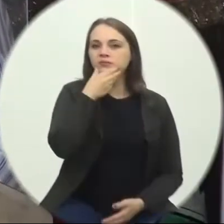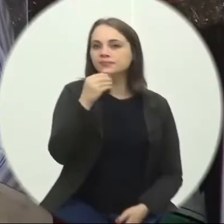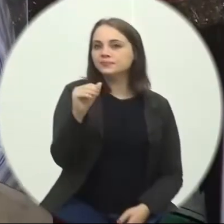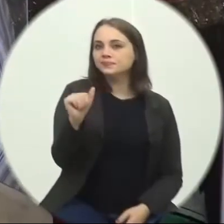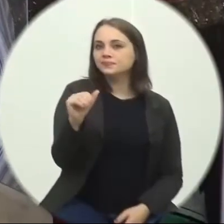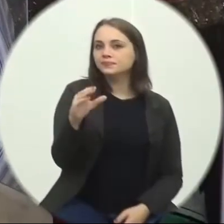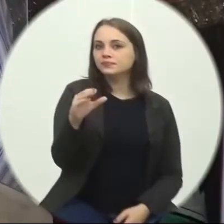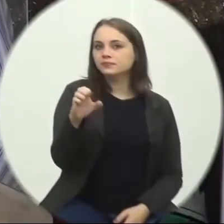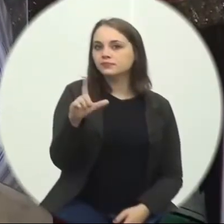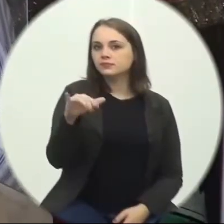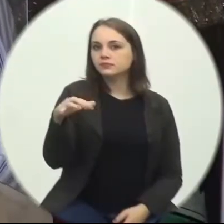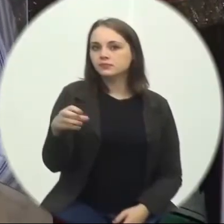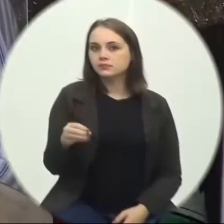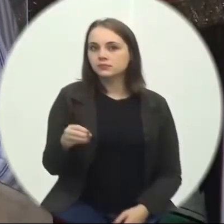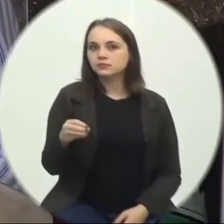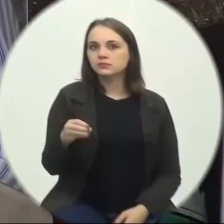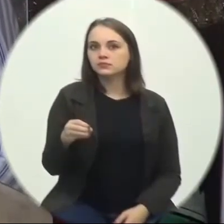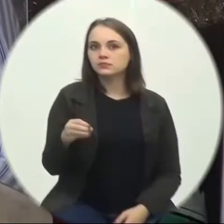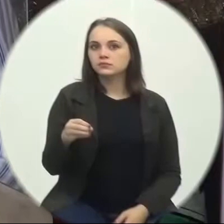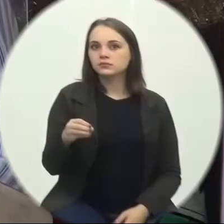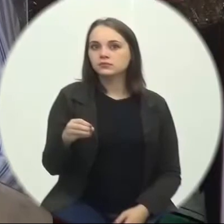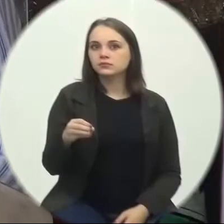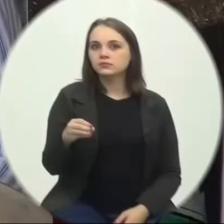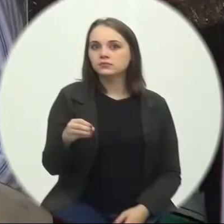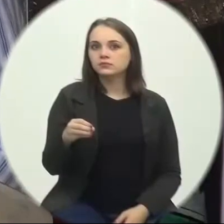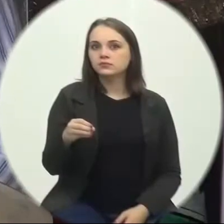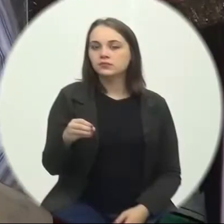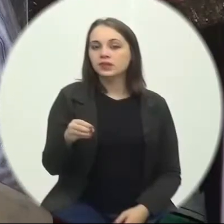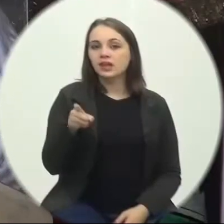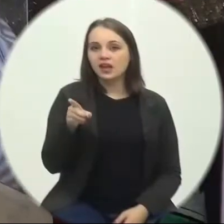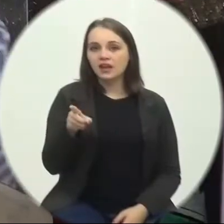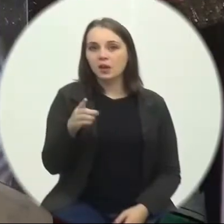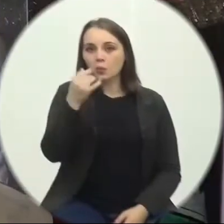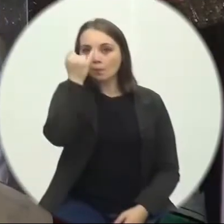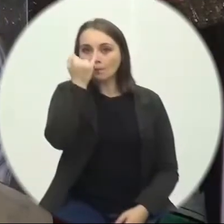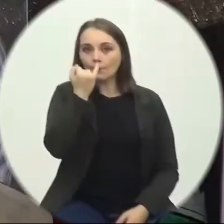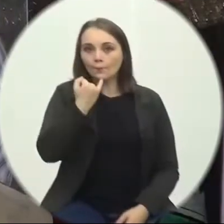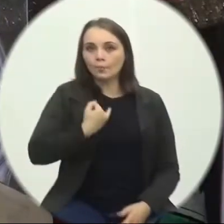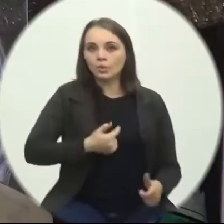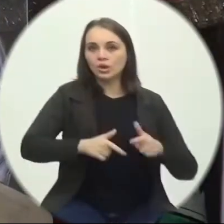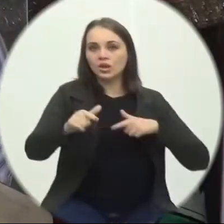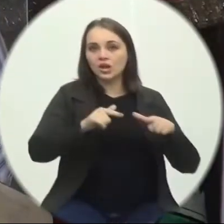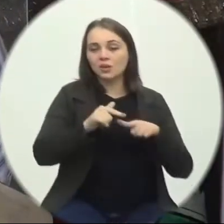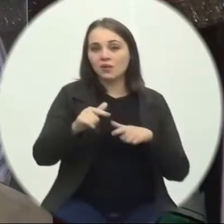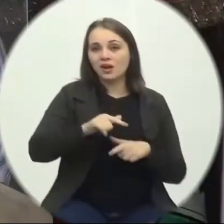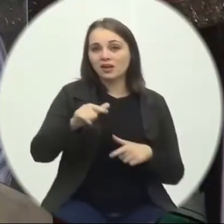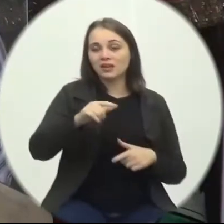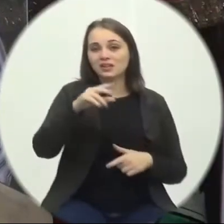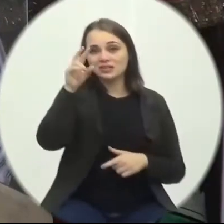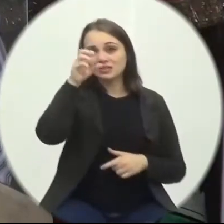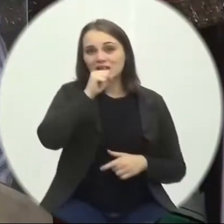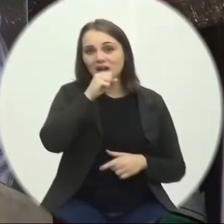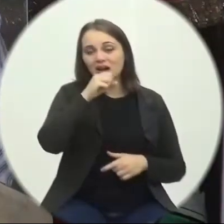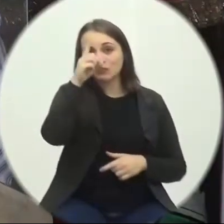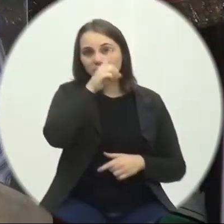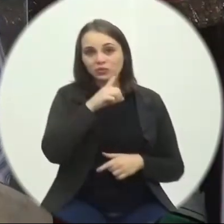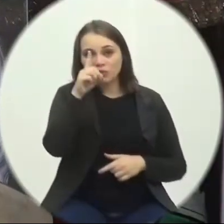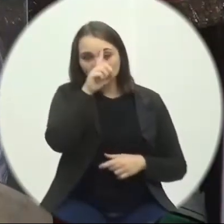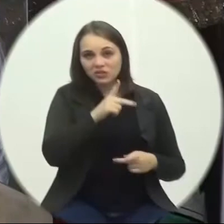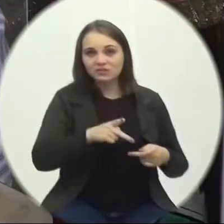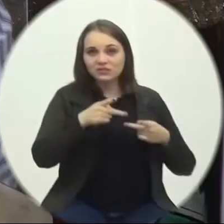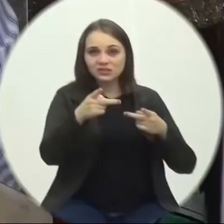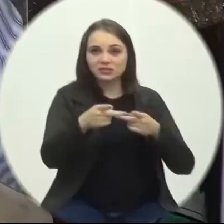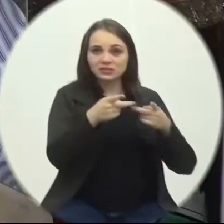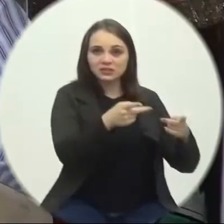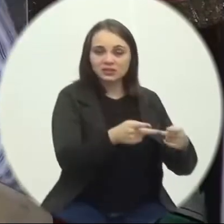Grande Cada dia Mais perdendo Seus quilinhos É ali É sábado É domingo A gente veja ele Sábado e domingo Visitando Os trabalhos Nas